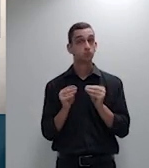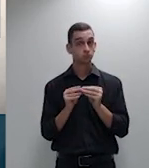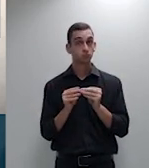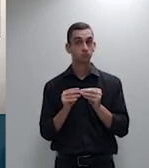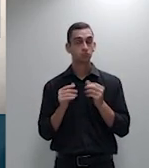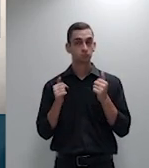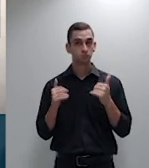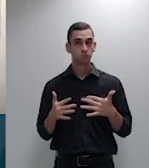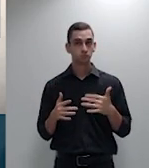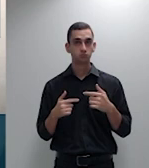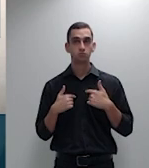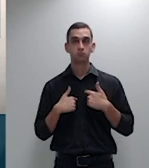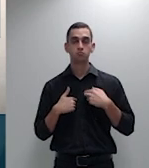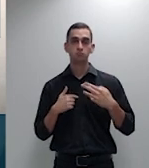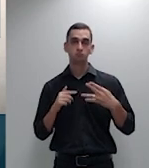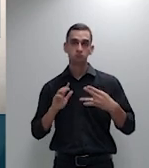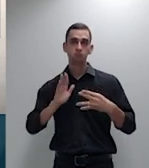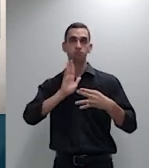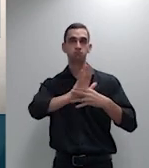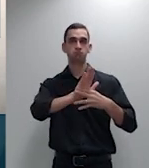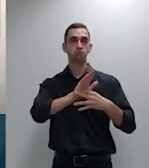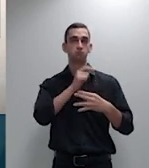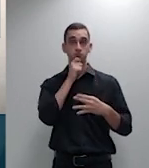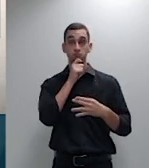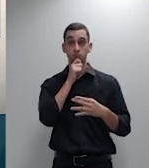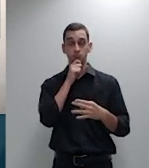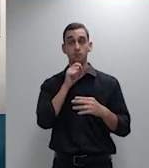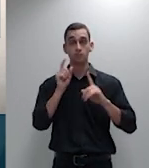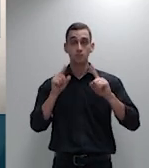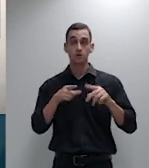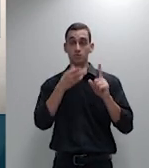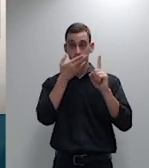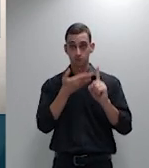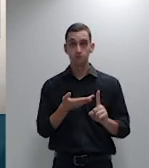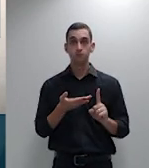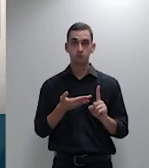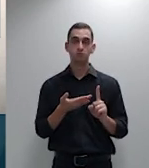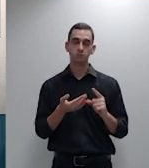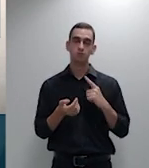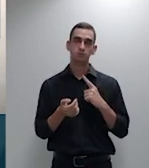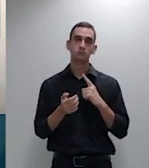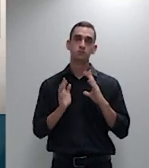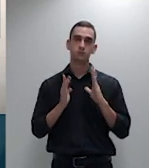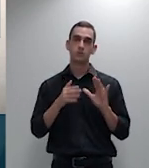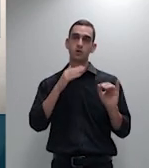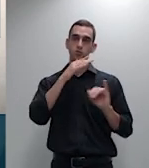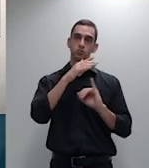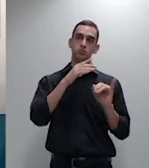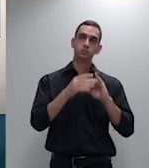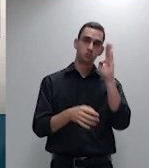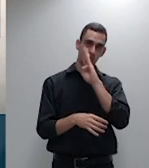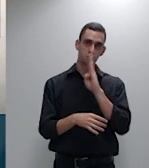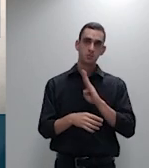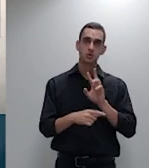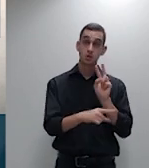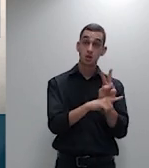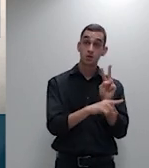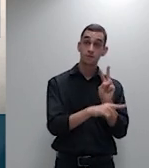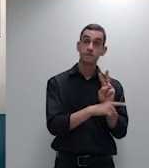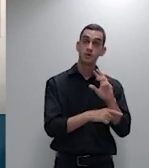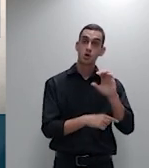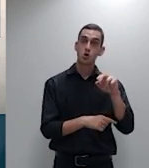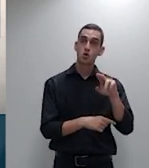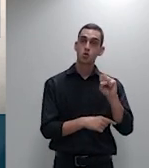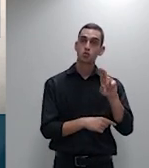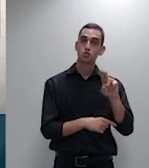corte porque é parte recorrente do 1 milhão 873 377 é diferente do